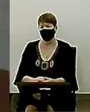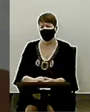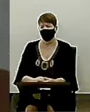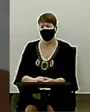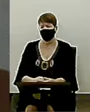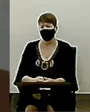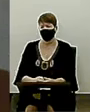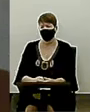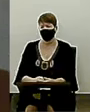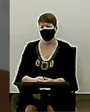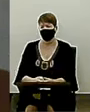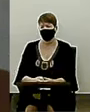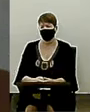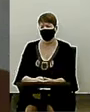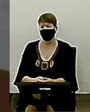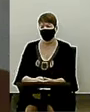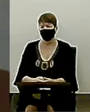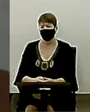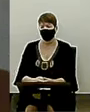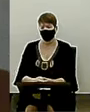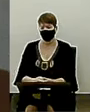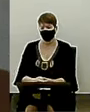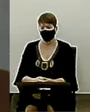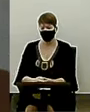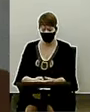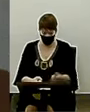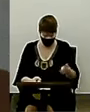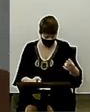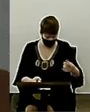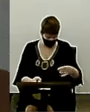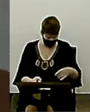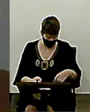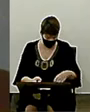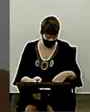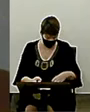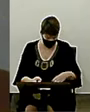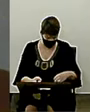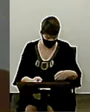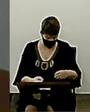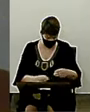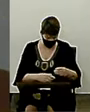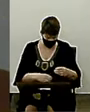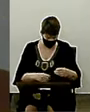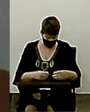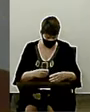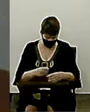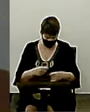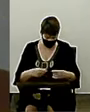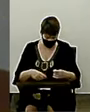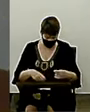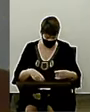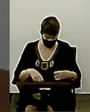ruínas do antigo El Rancho, que está no meio do caminho para as cachoeiras. Foi ali que tudo começou.